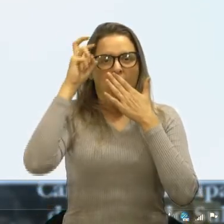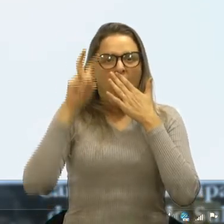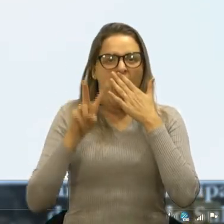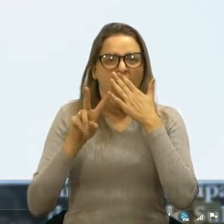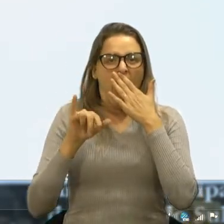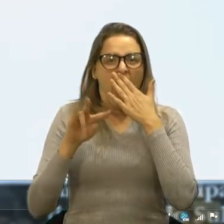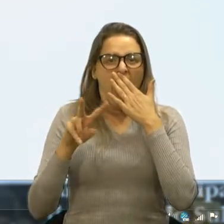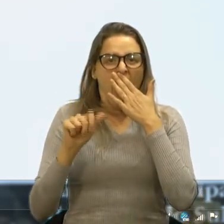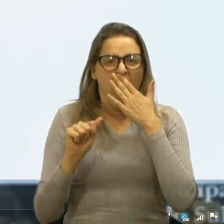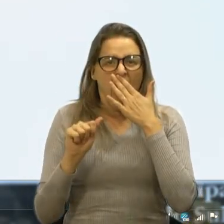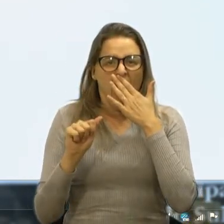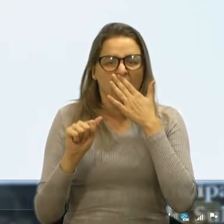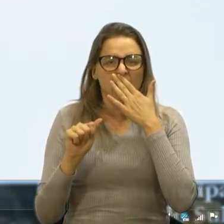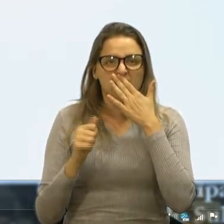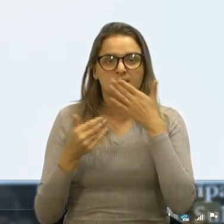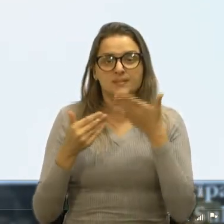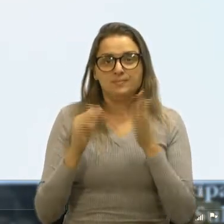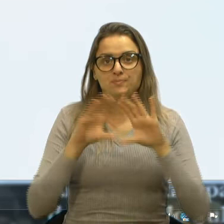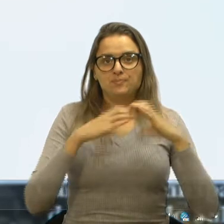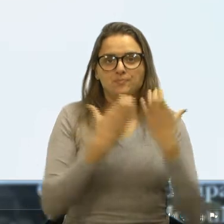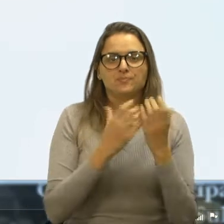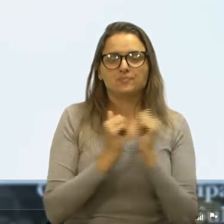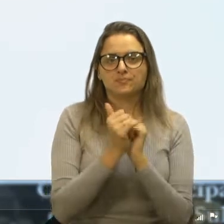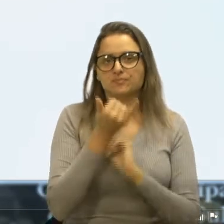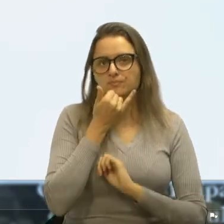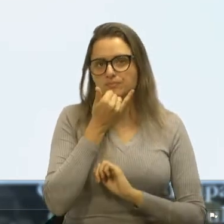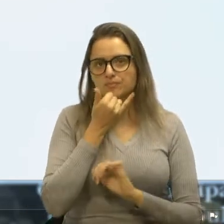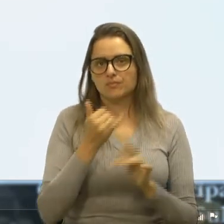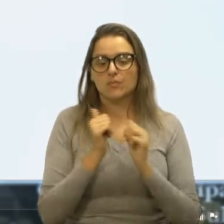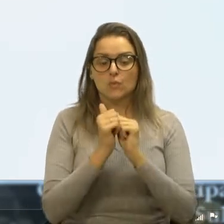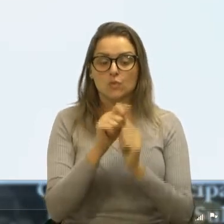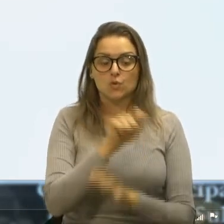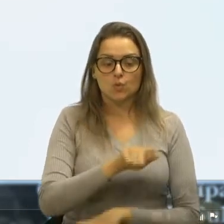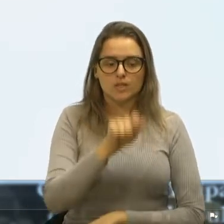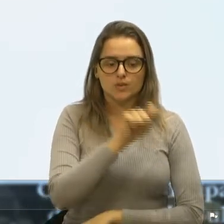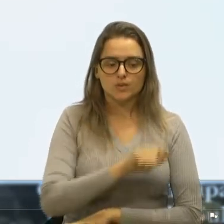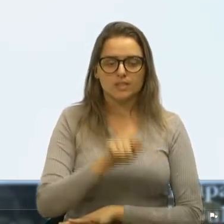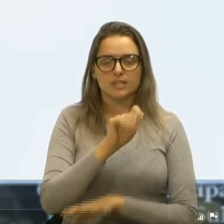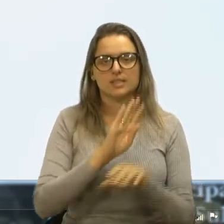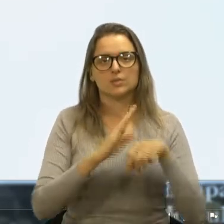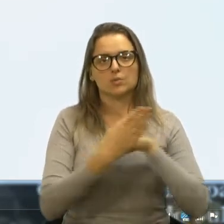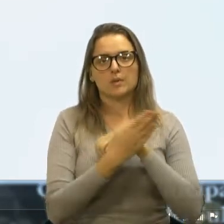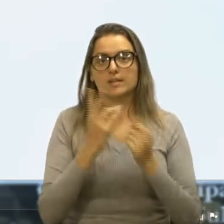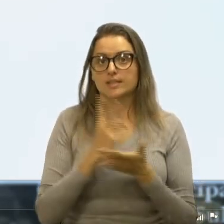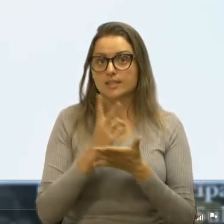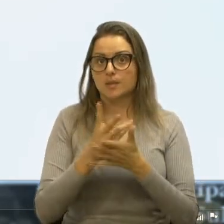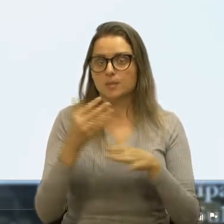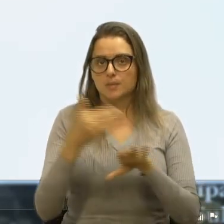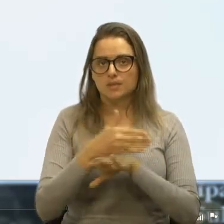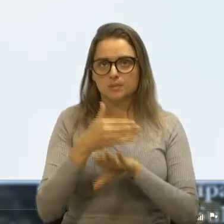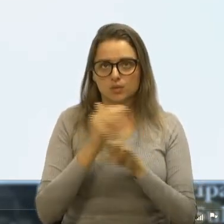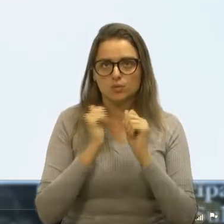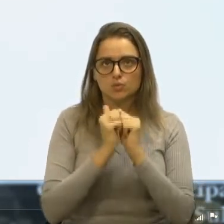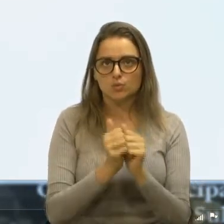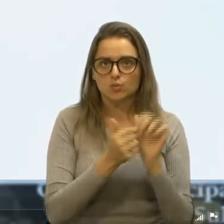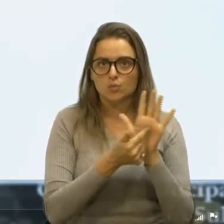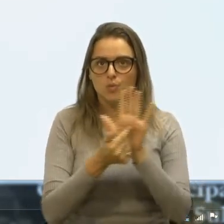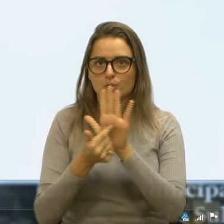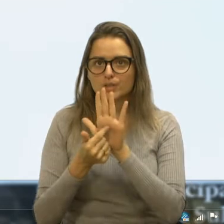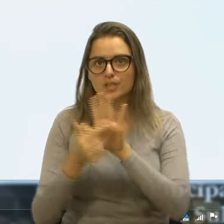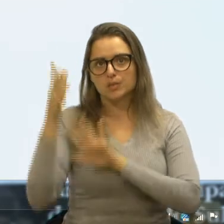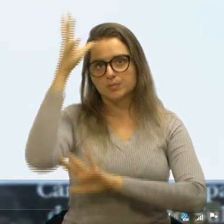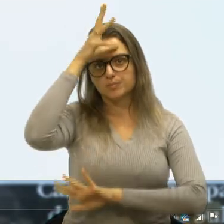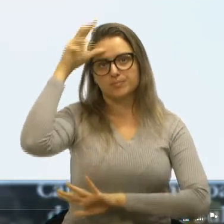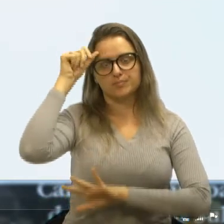reconhecida. Então, a comunidade, junto com a Associação dos Moradores, sempre puxando a frente, estava mostrando para o município como é